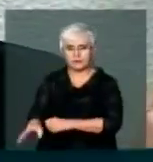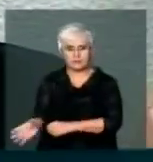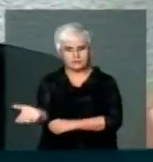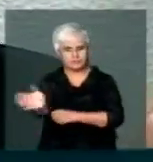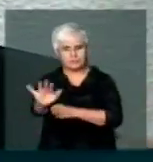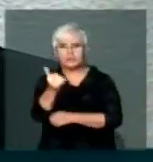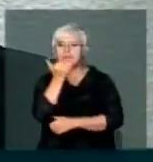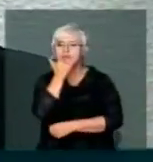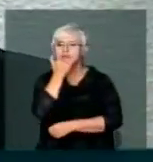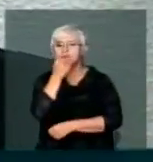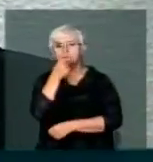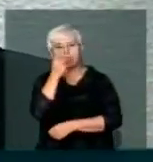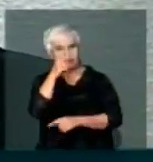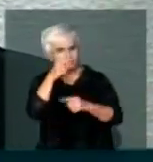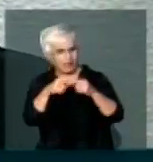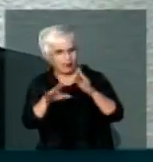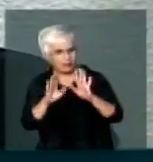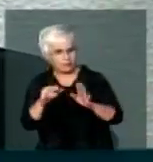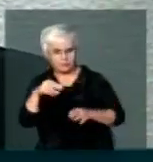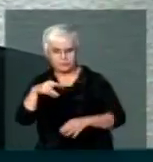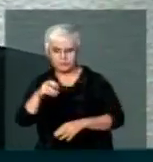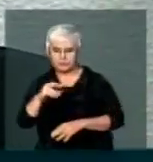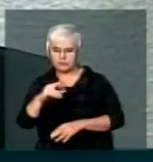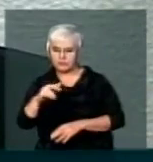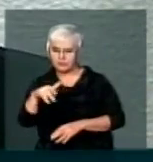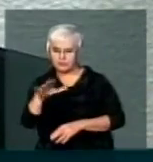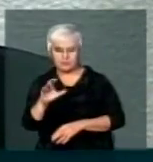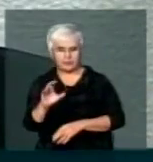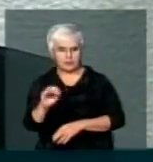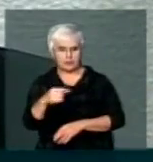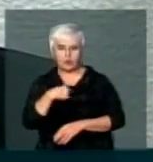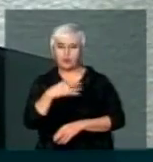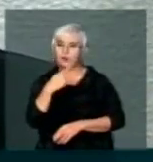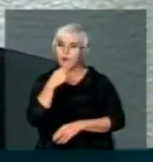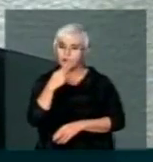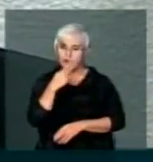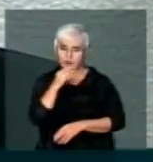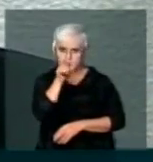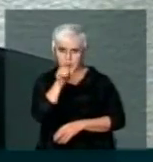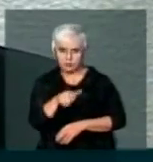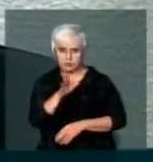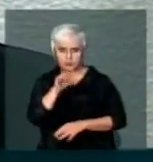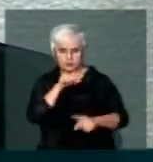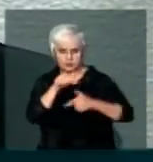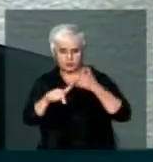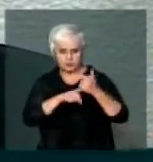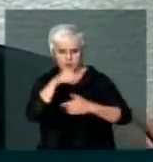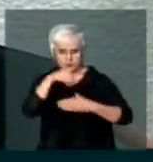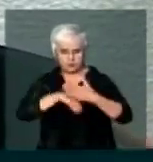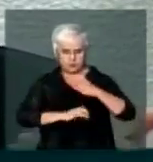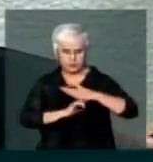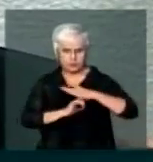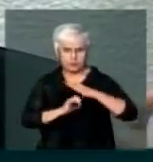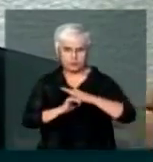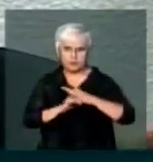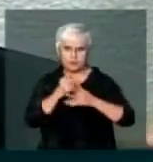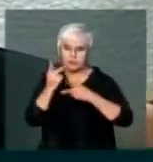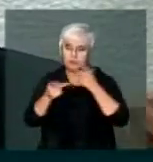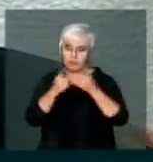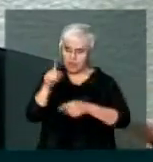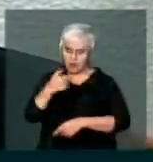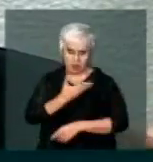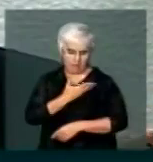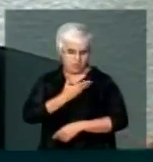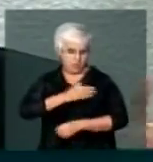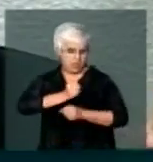Desculpe interromper Por favor, por favor O Marcelo... Eu conheço o Marcelo por ter trabalhado na Petrobras Estão colocando como se fosse um